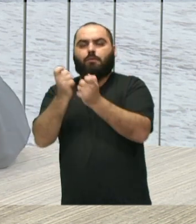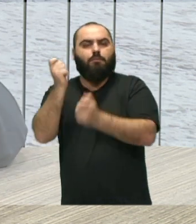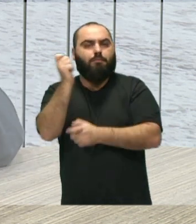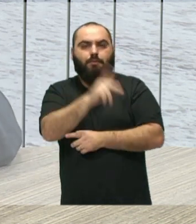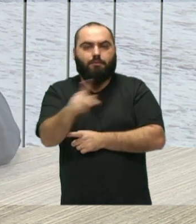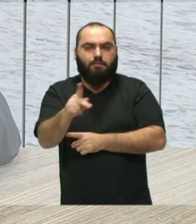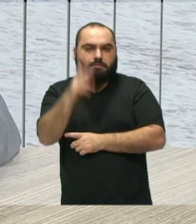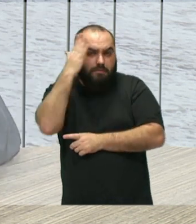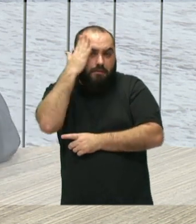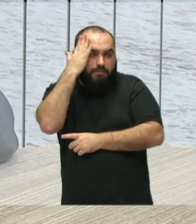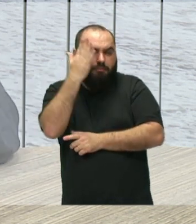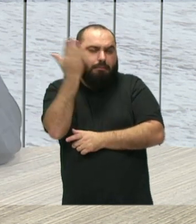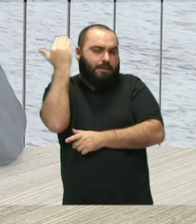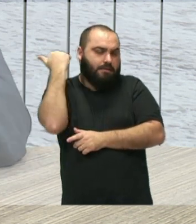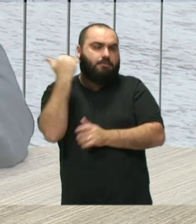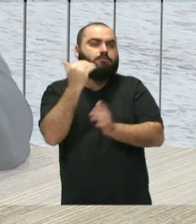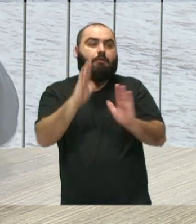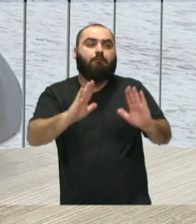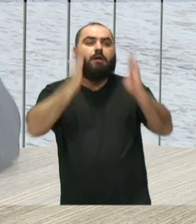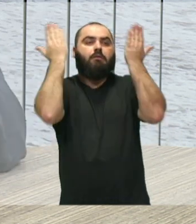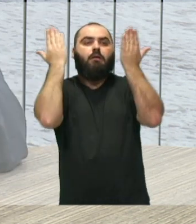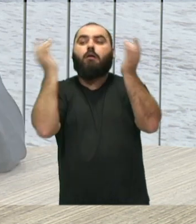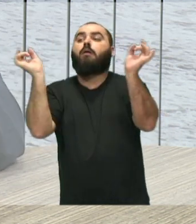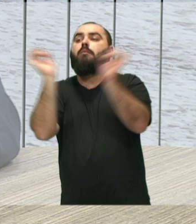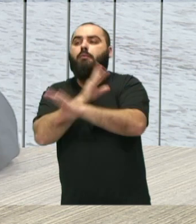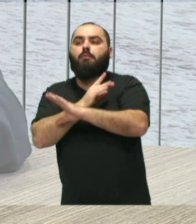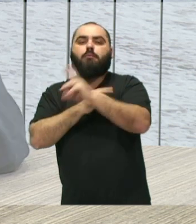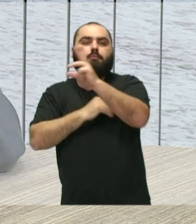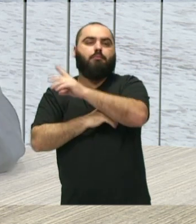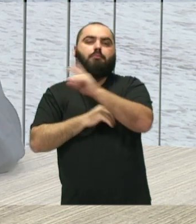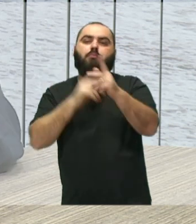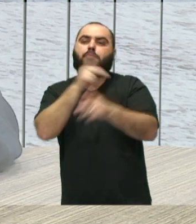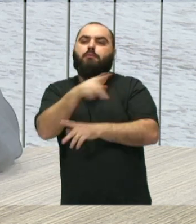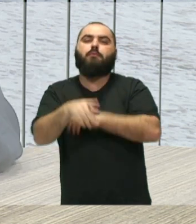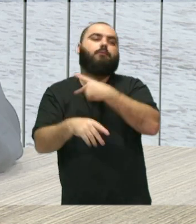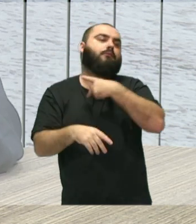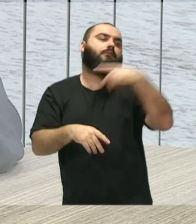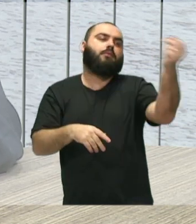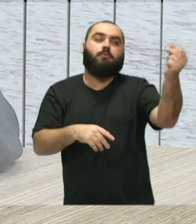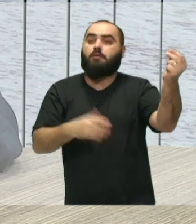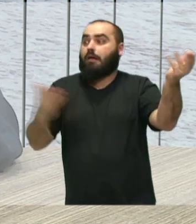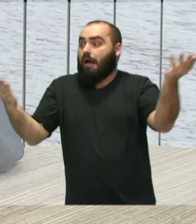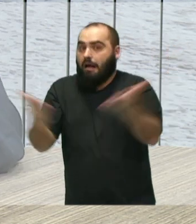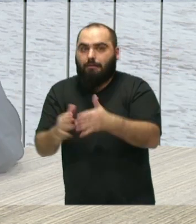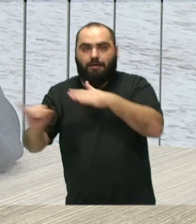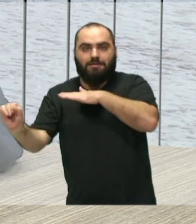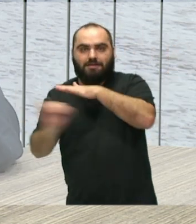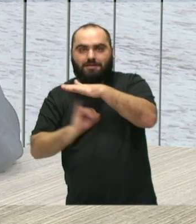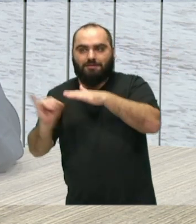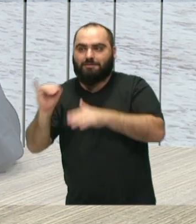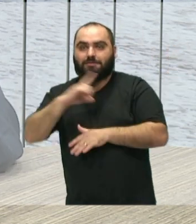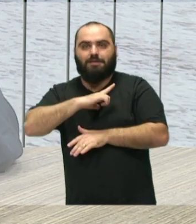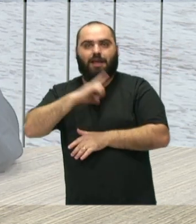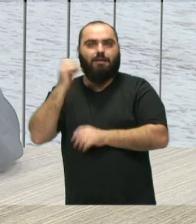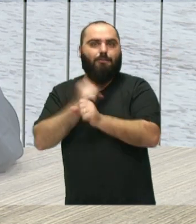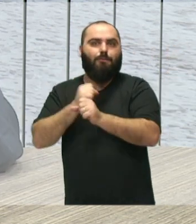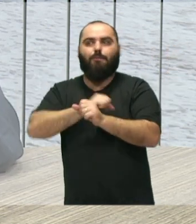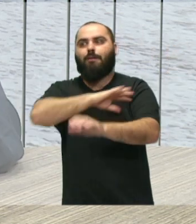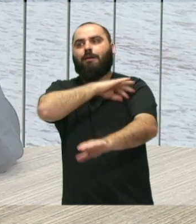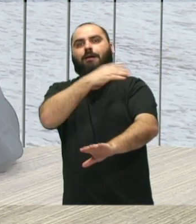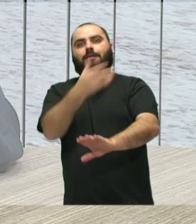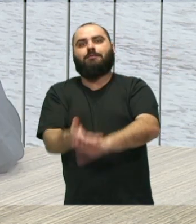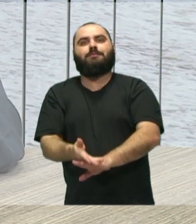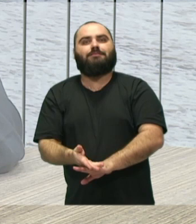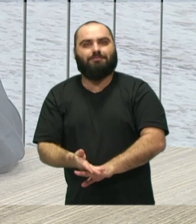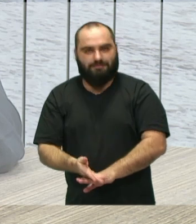embora, né? E aí o conservatório vai ter o ano inteiro desse curso continuado que a gente tem. Então, o